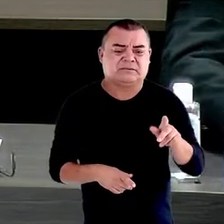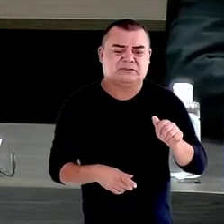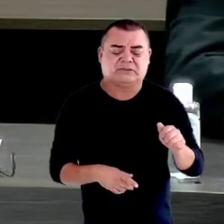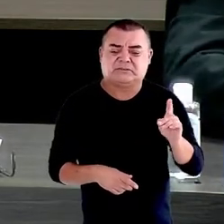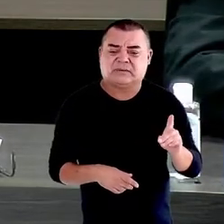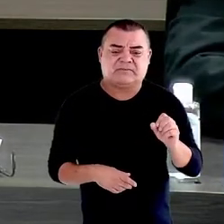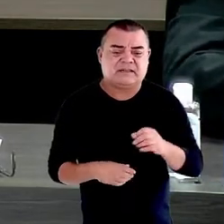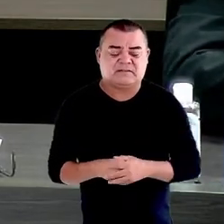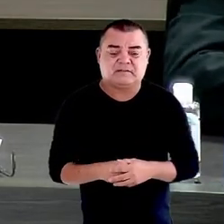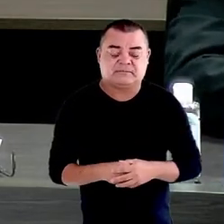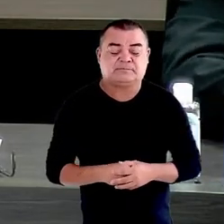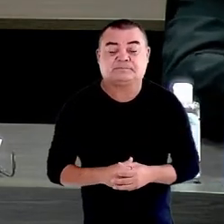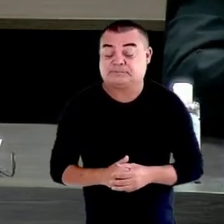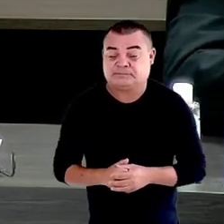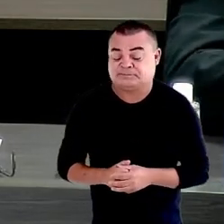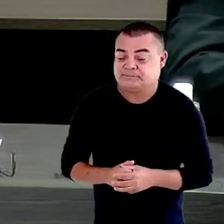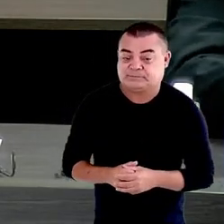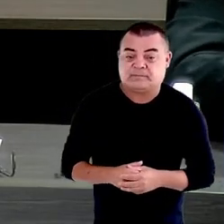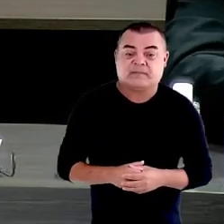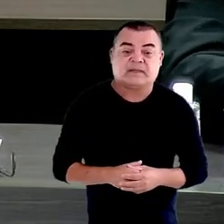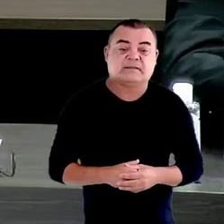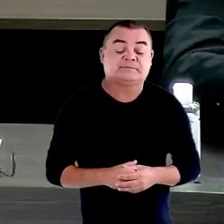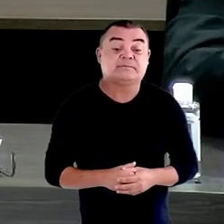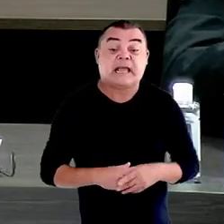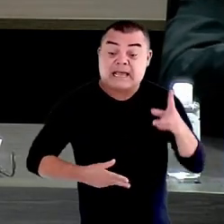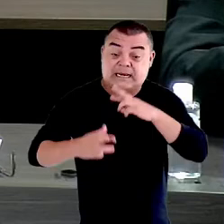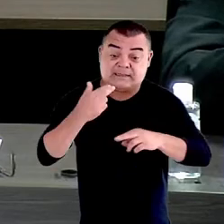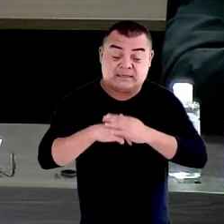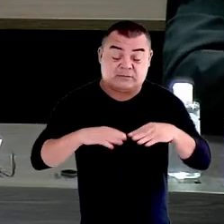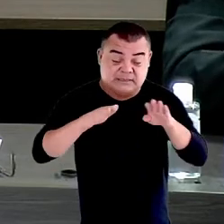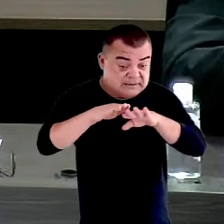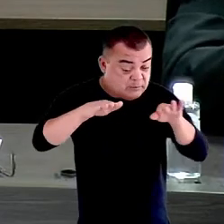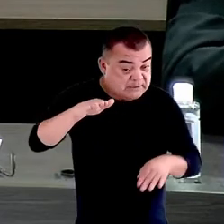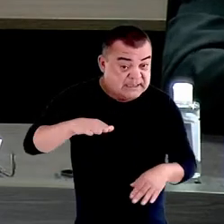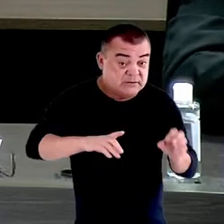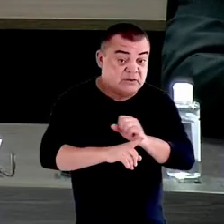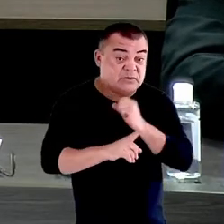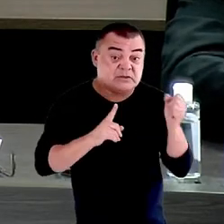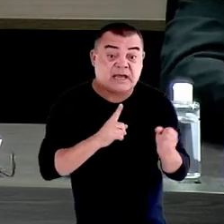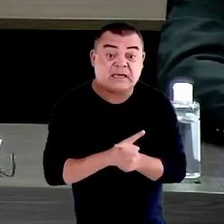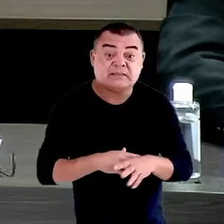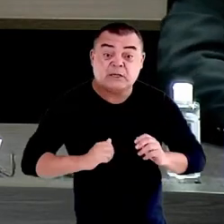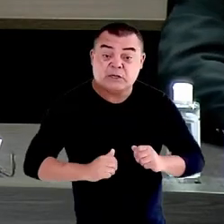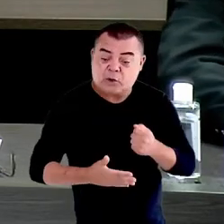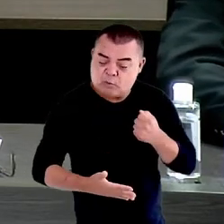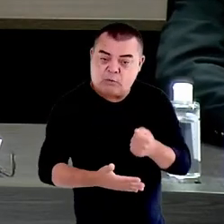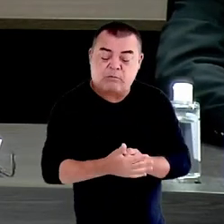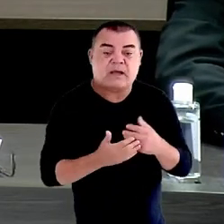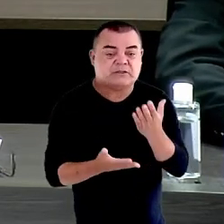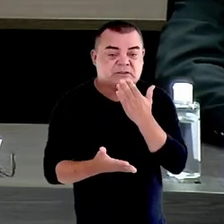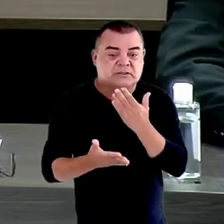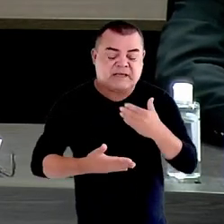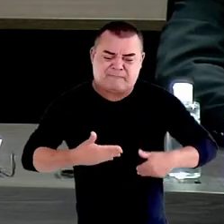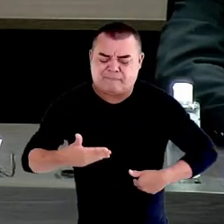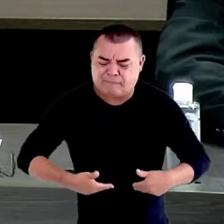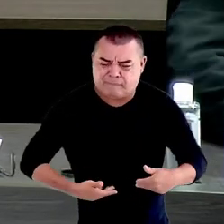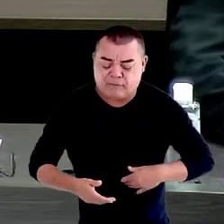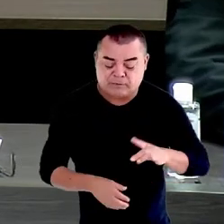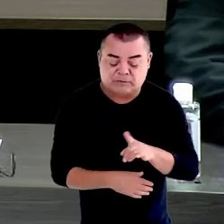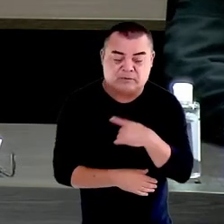à redução das desigualdades sociais e ao combate à fome no nosso país.